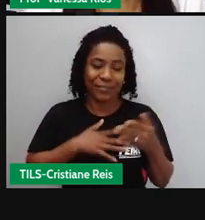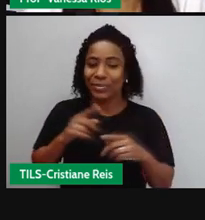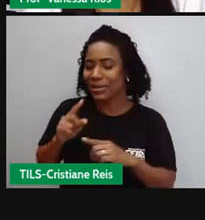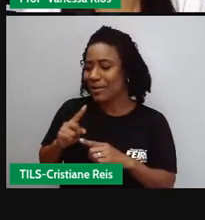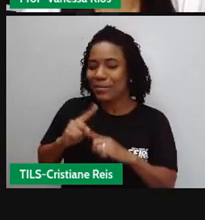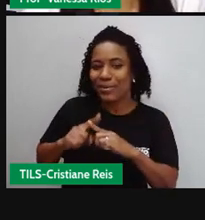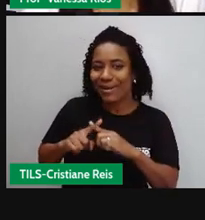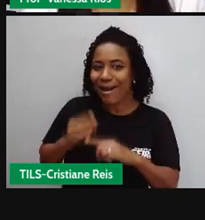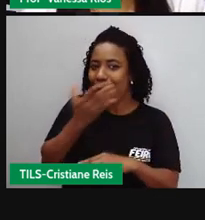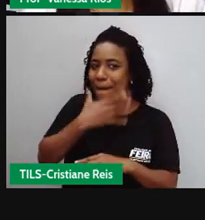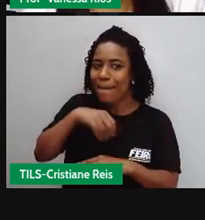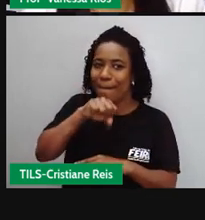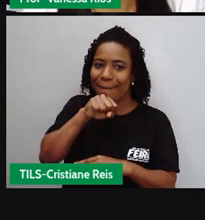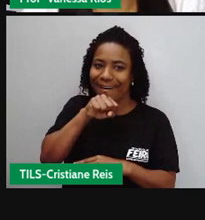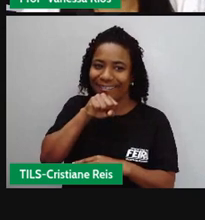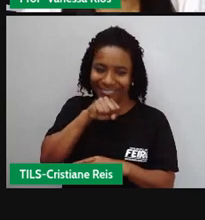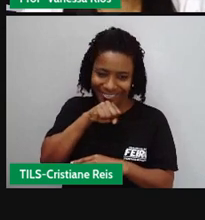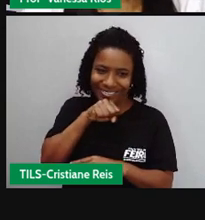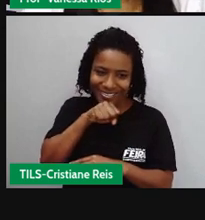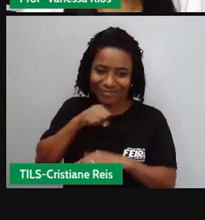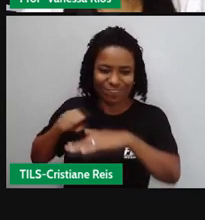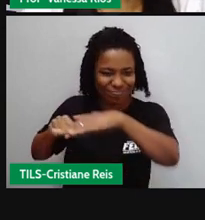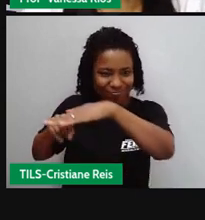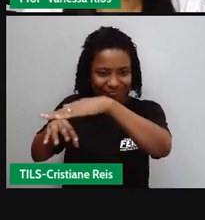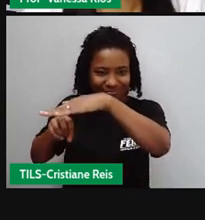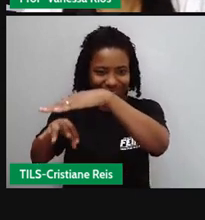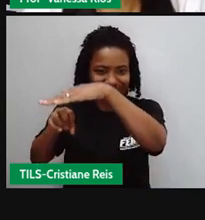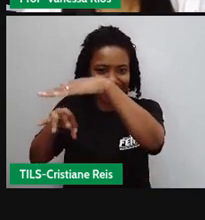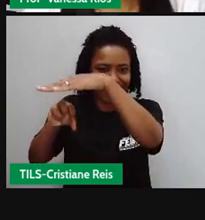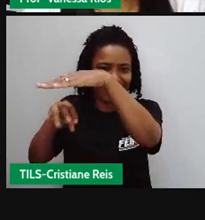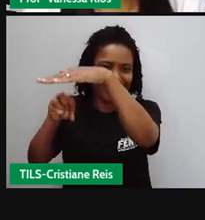teve muito contato aí com a escrita e com a leitura.